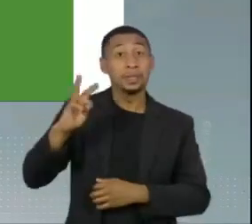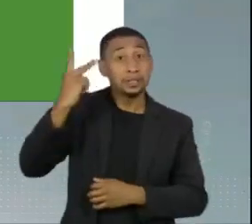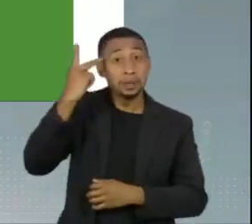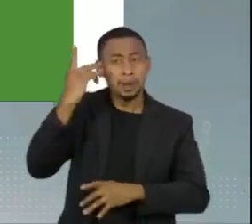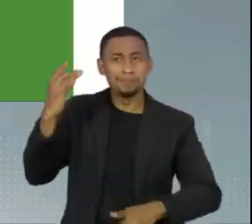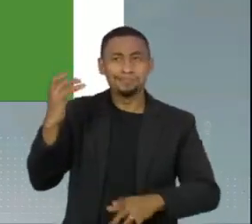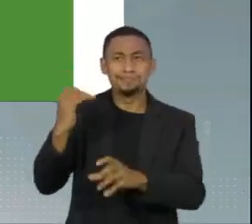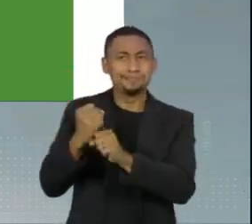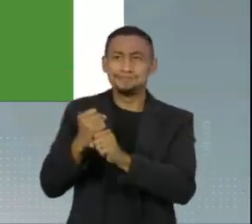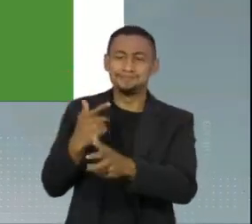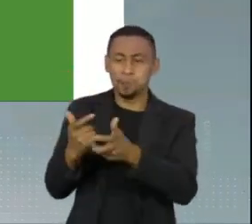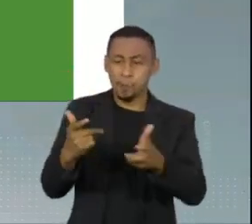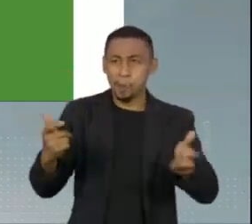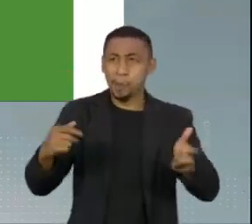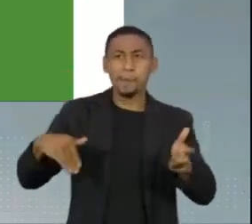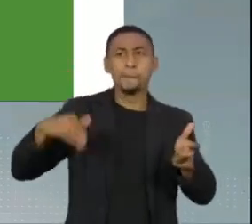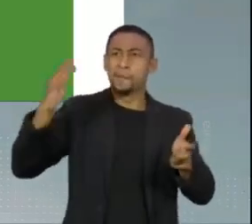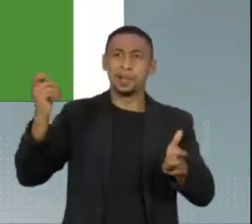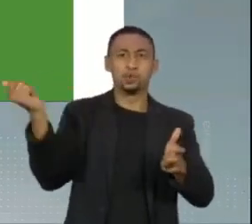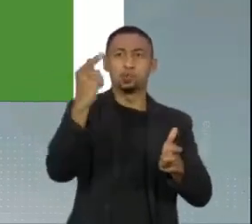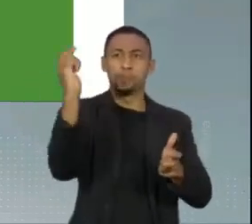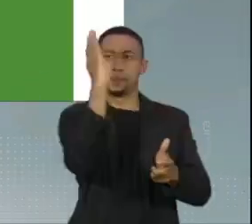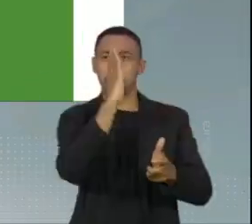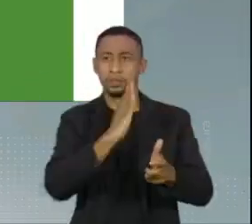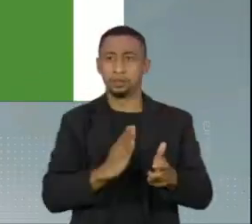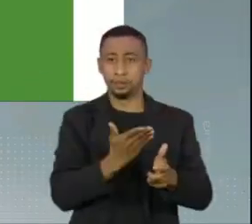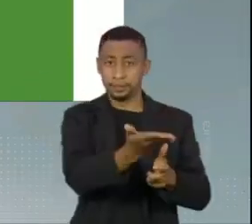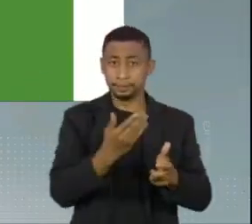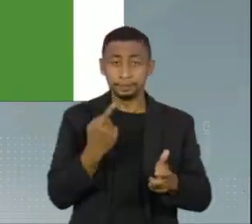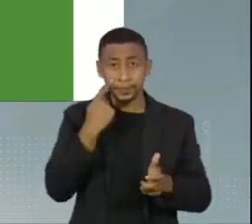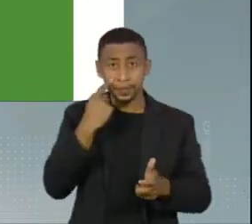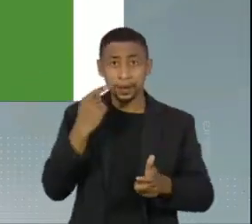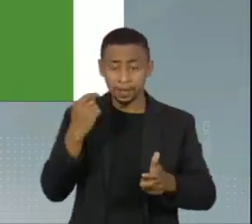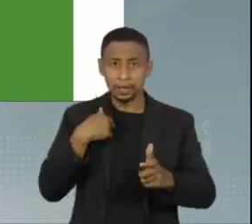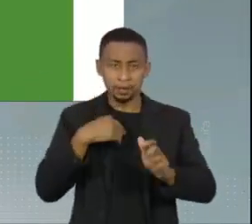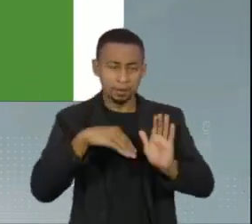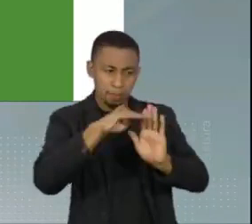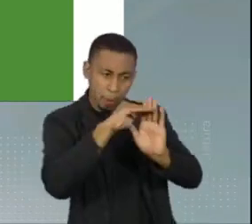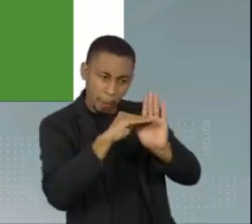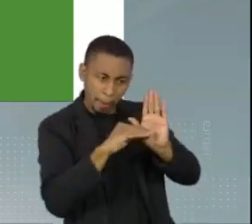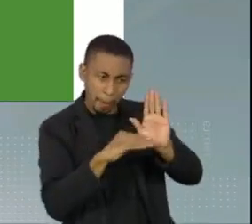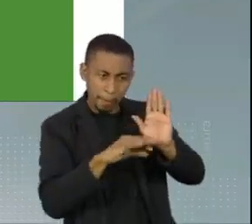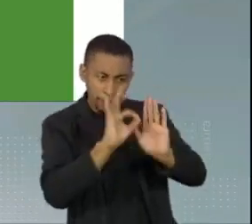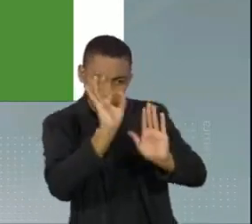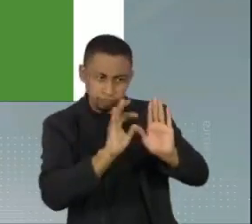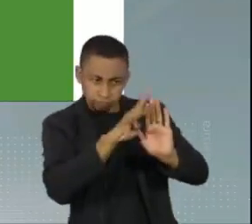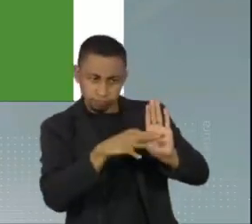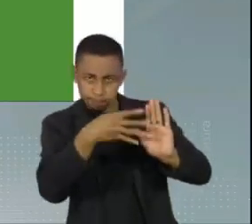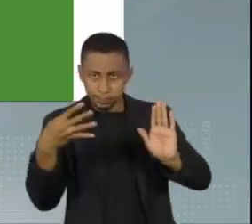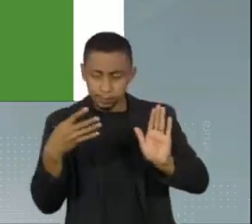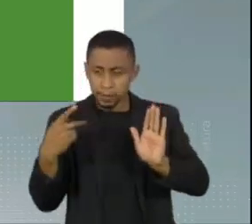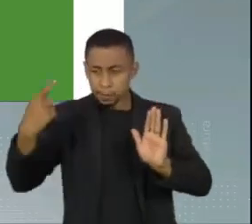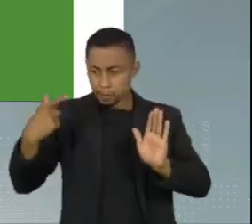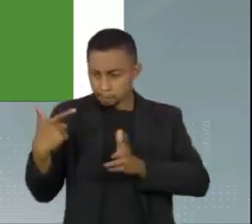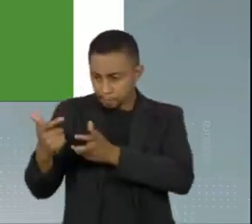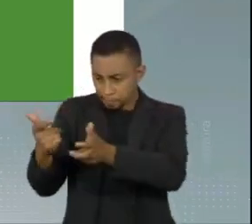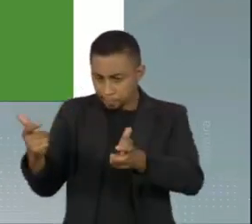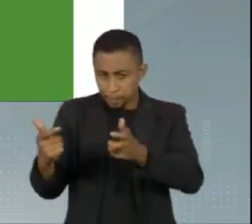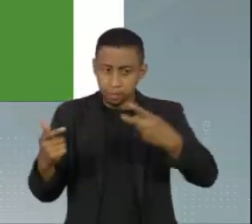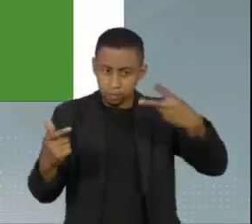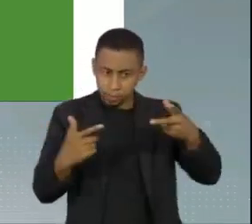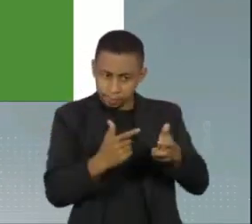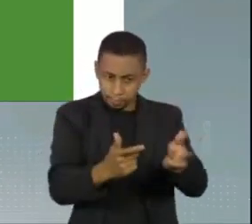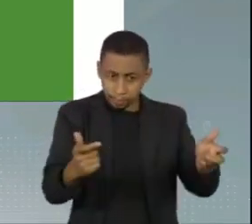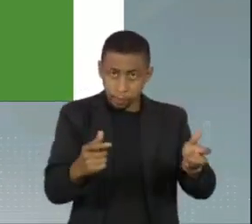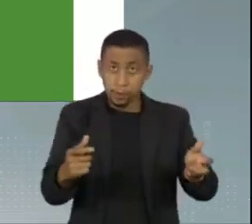Paulo é aquele que mais vacina, e quando a gente olha para o esquema vacinal e faz o esquema vacinal D1, dose 1, mais a dose 2